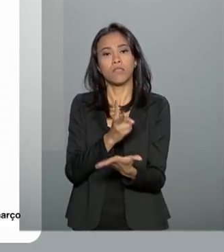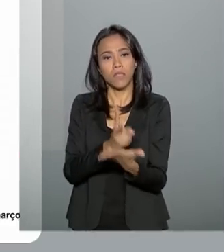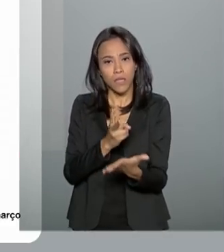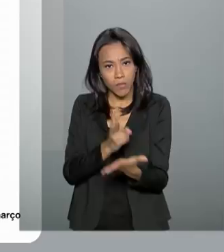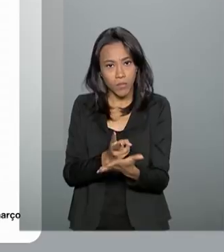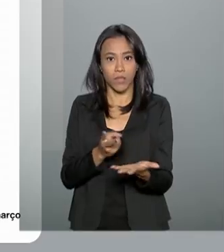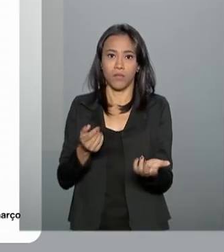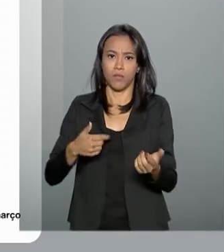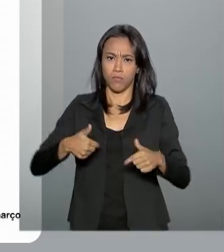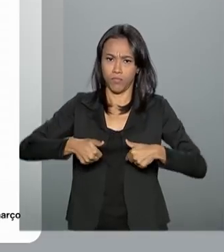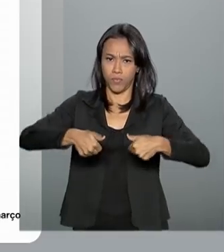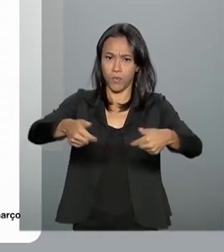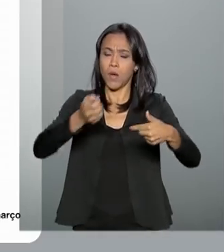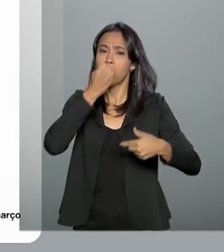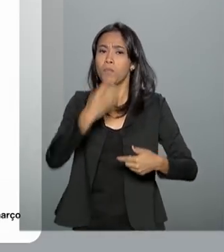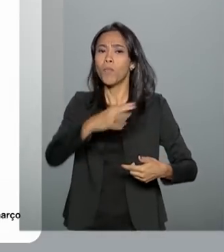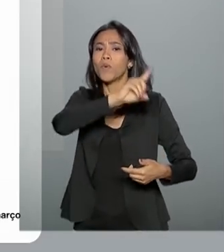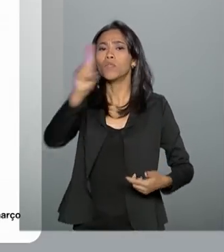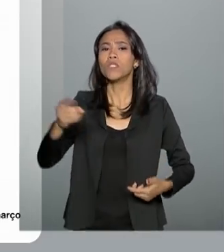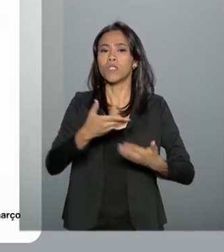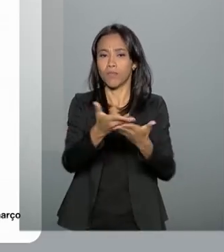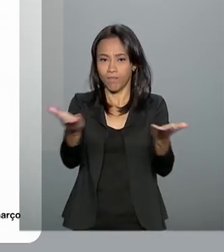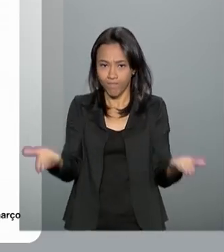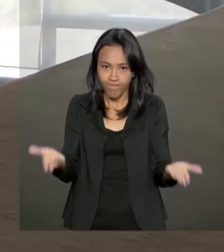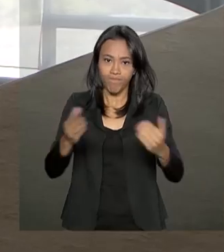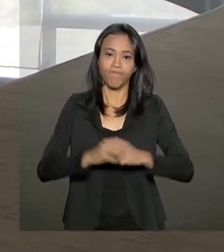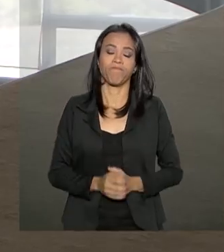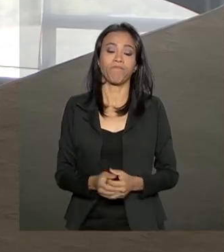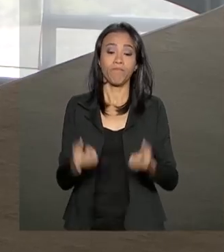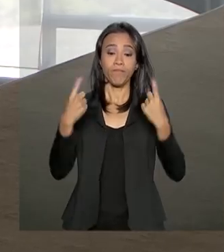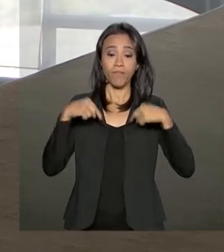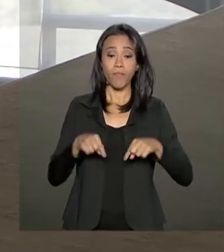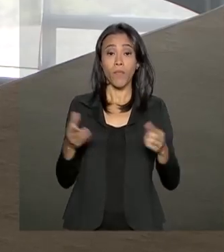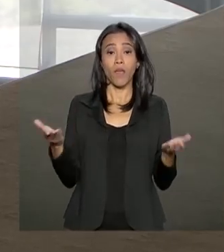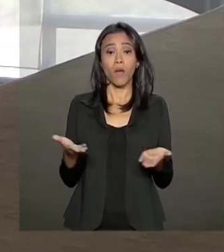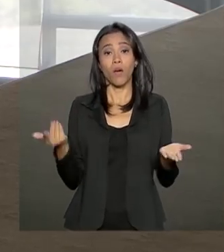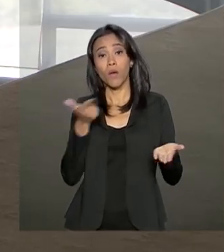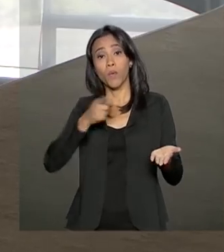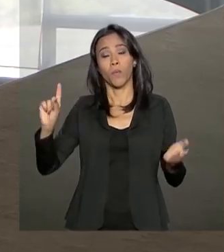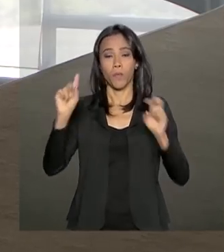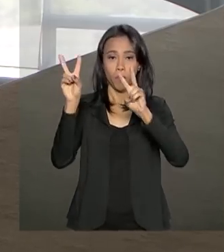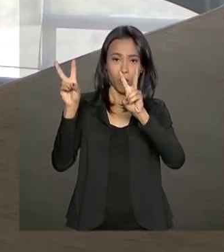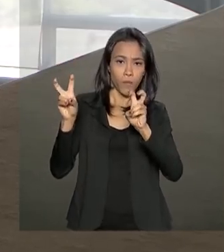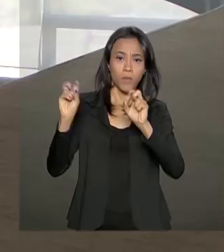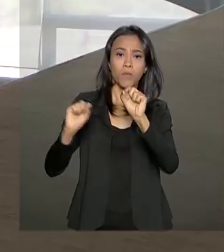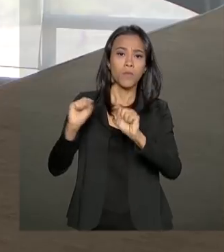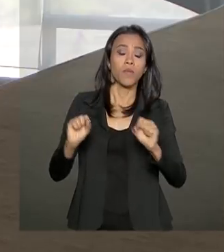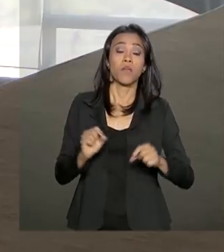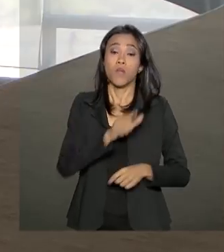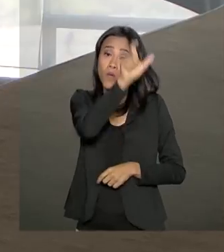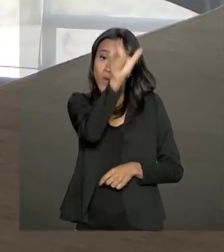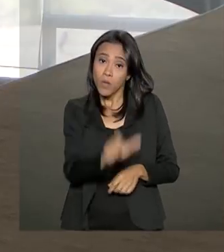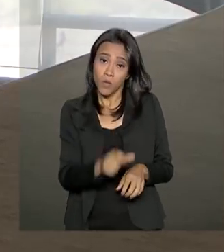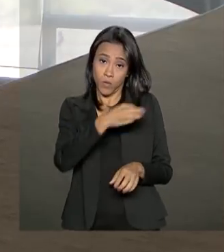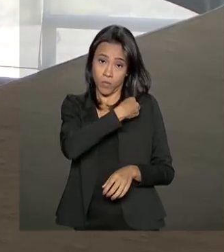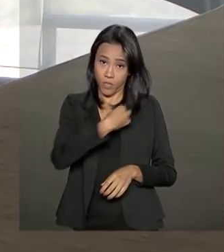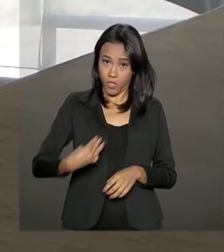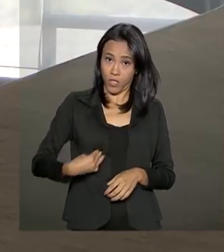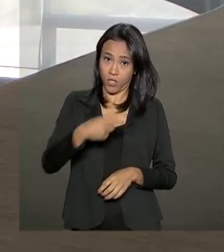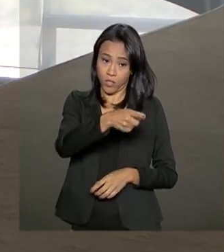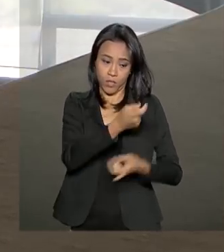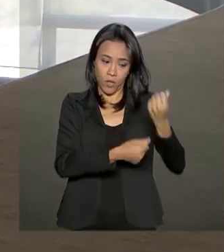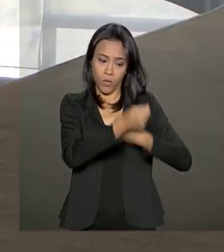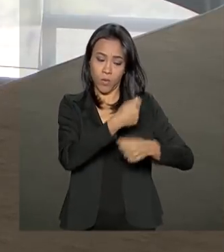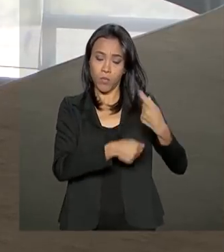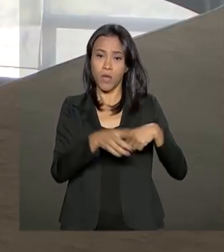curto de tempo. Bom dia a todos. E agora a gente fala de um outro assunto. O ministro da Economia, Paulo Guedes, tem